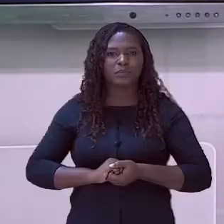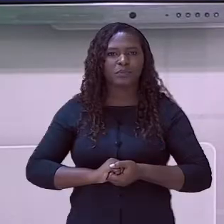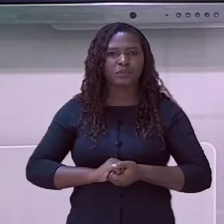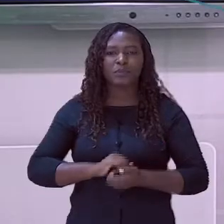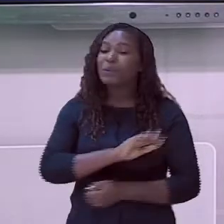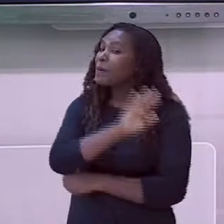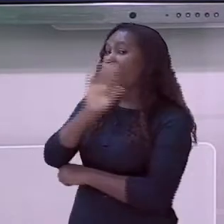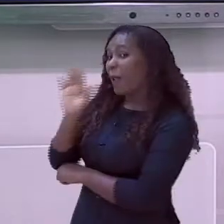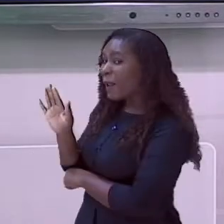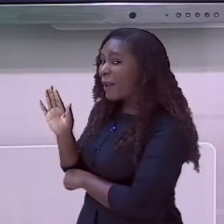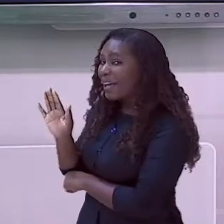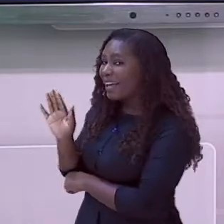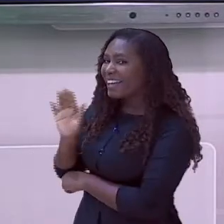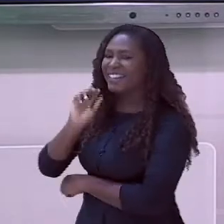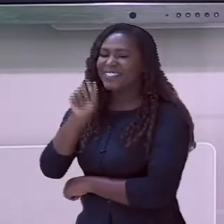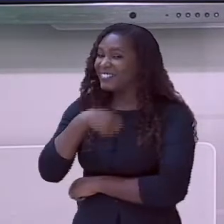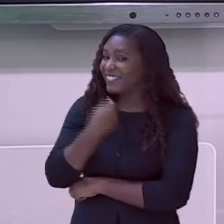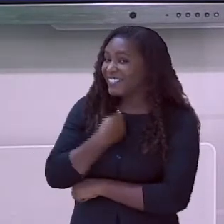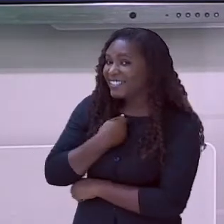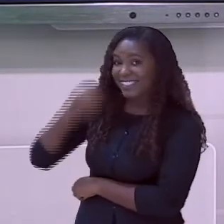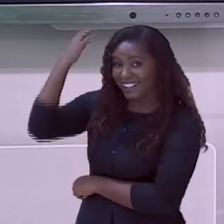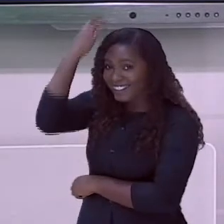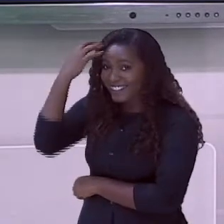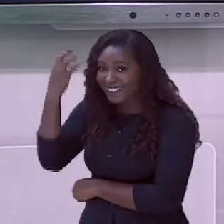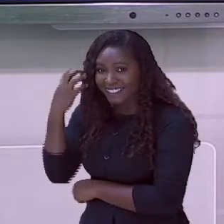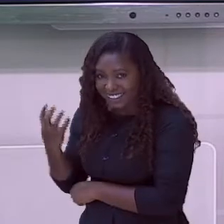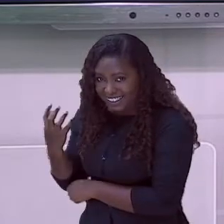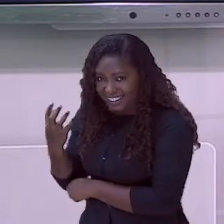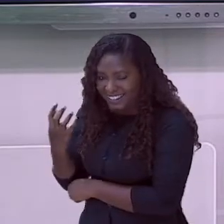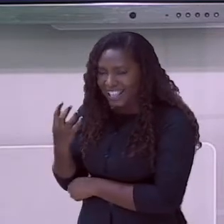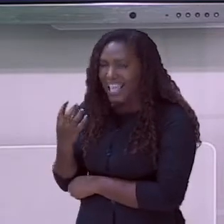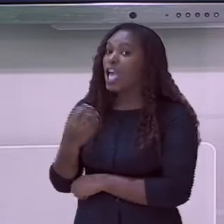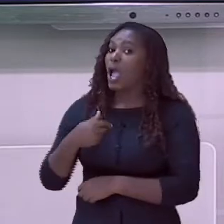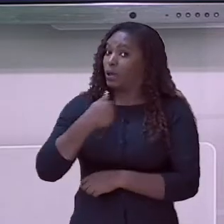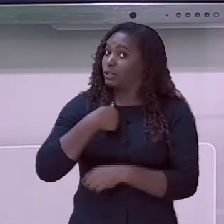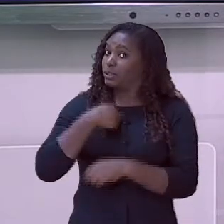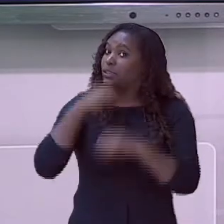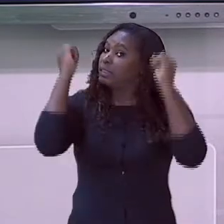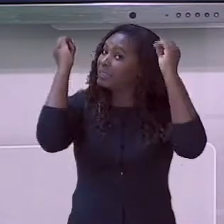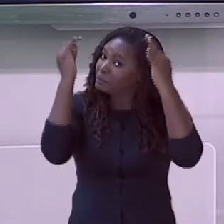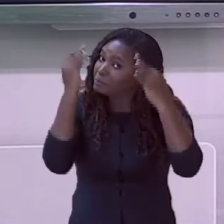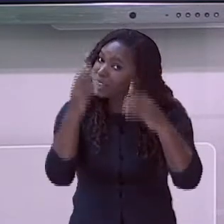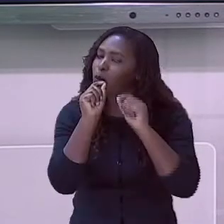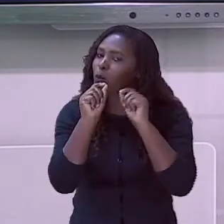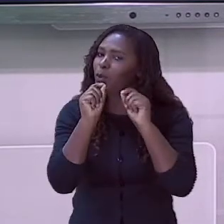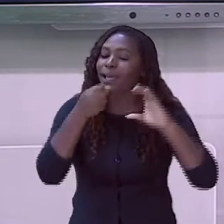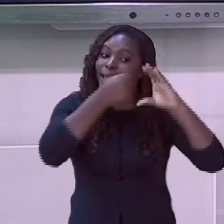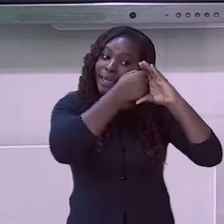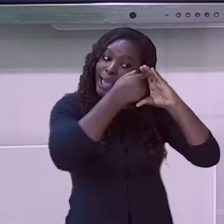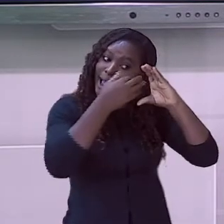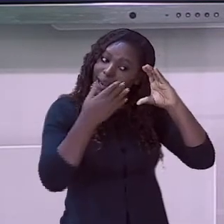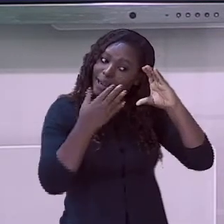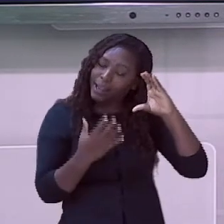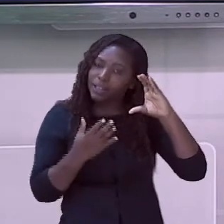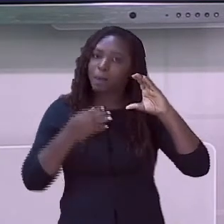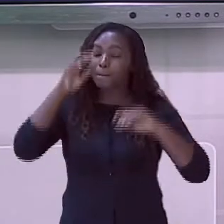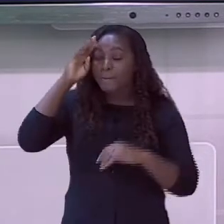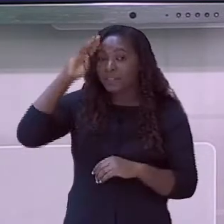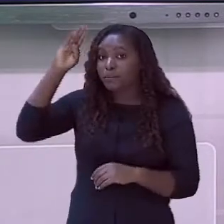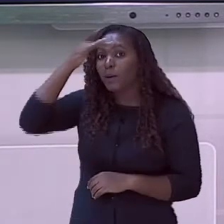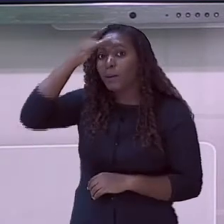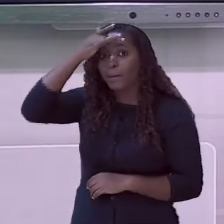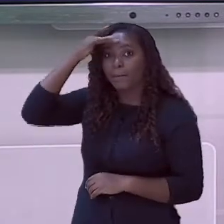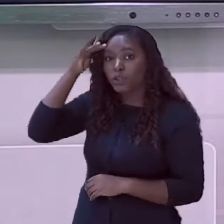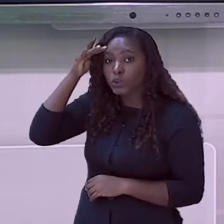Olá, sou a Ariadna Souza. Já conversamos sobre as principais características da pessoa com deficiência